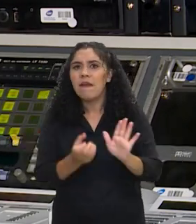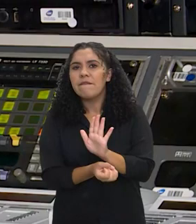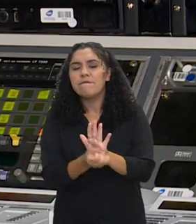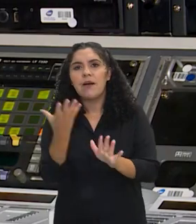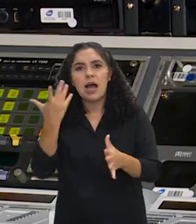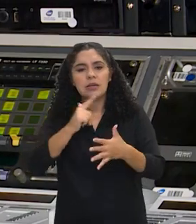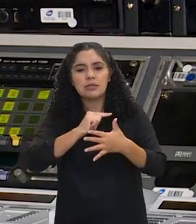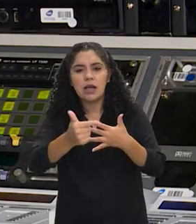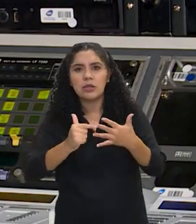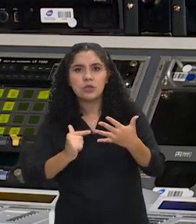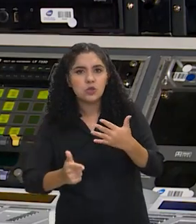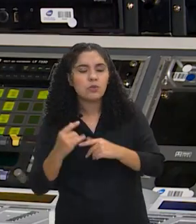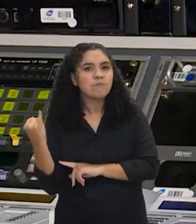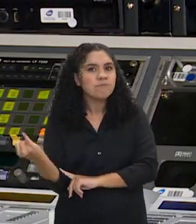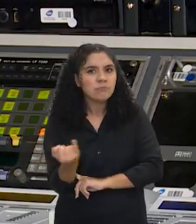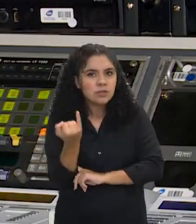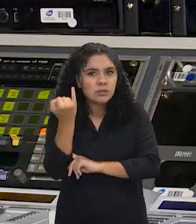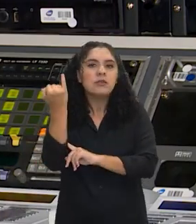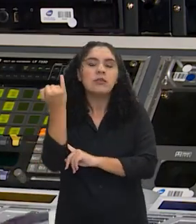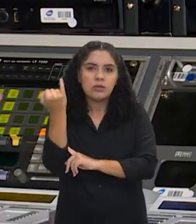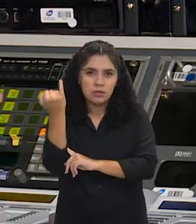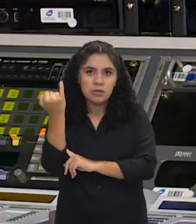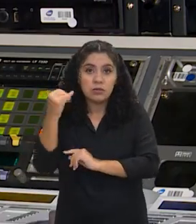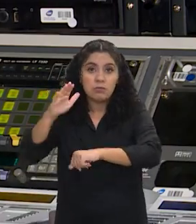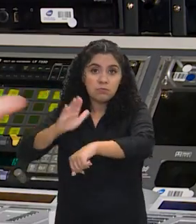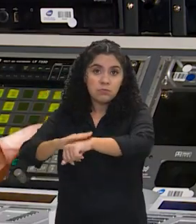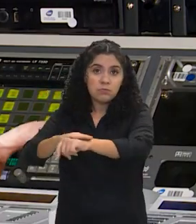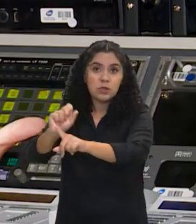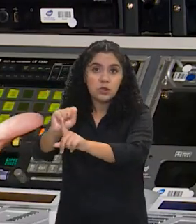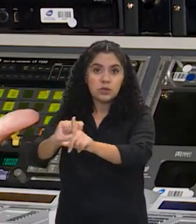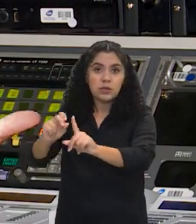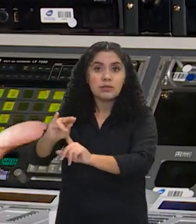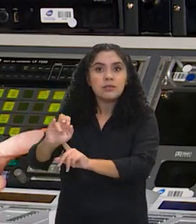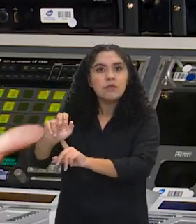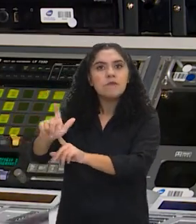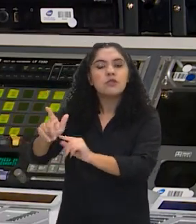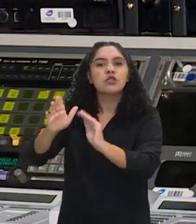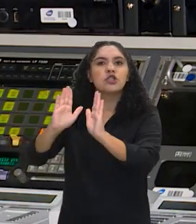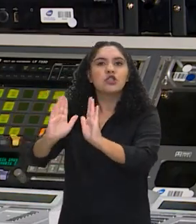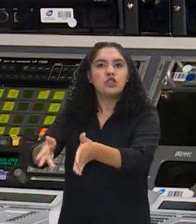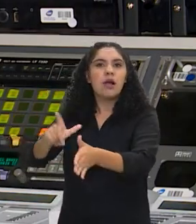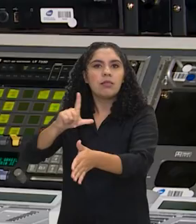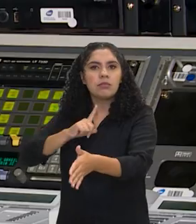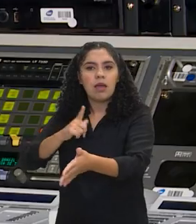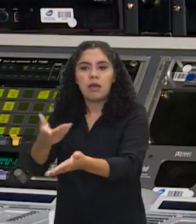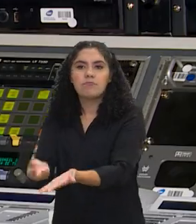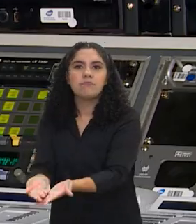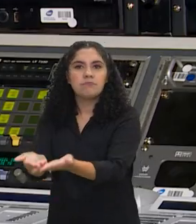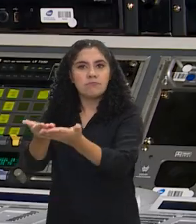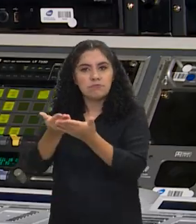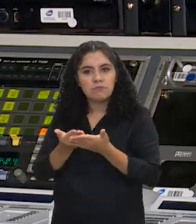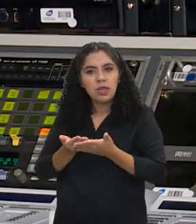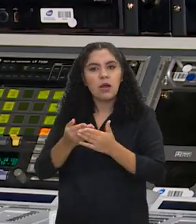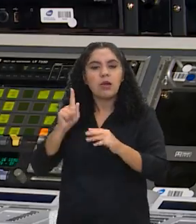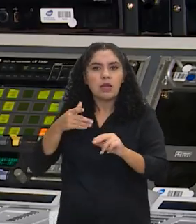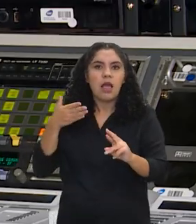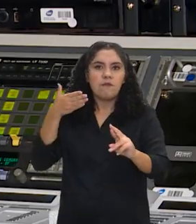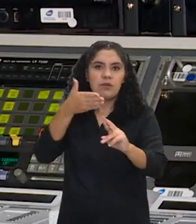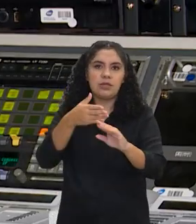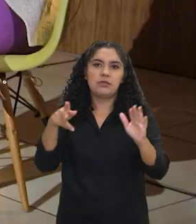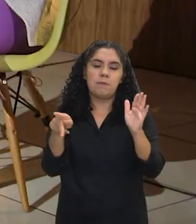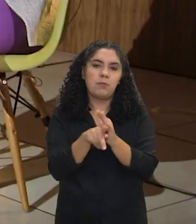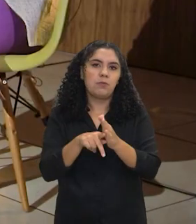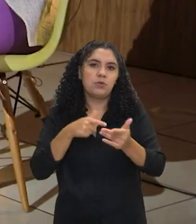relevantes aí que a educação midiática foi pautada pela sociedade civil e que isso está servindo de inspiração e de referência